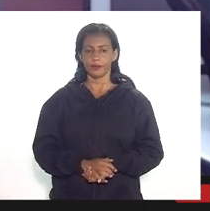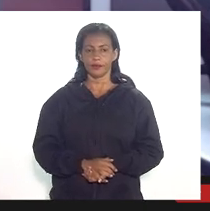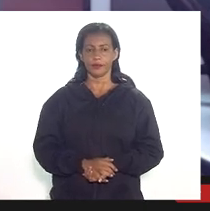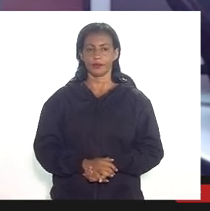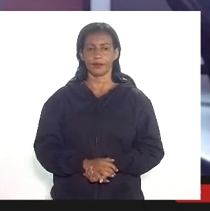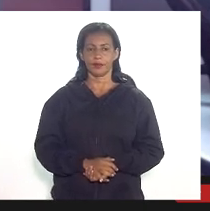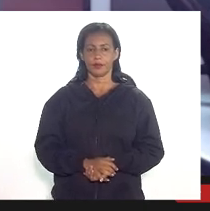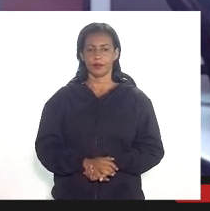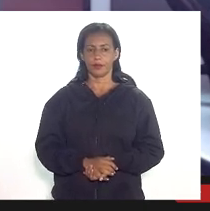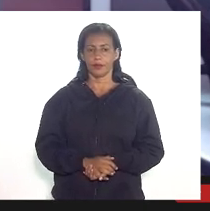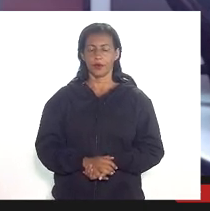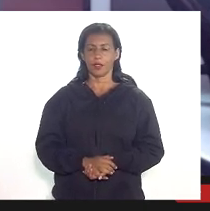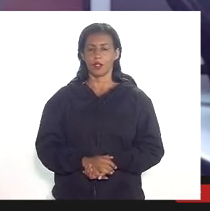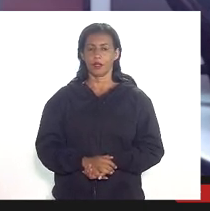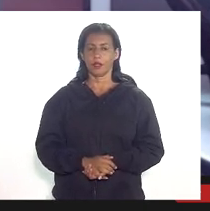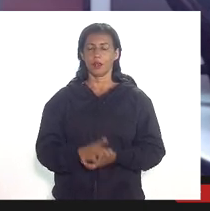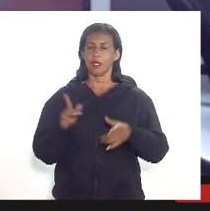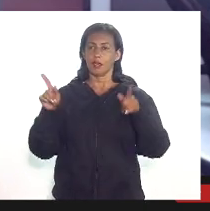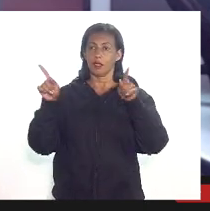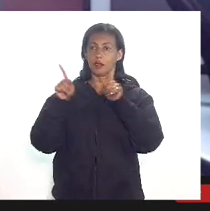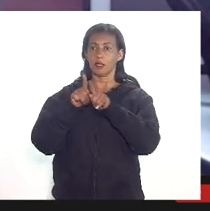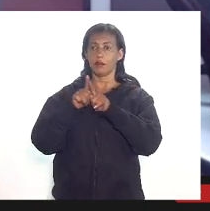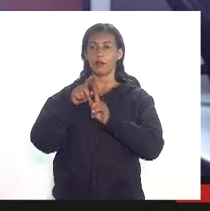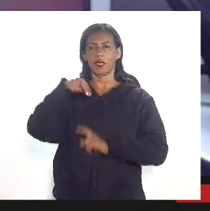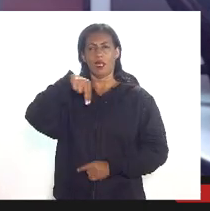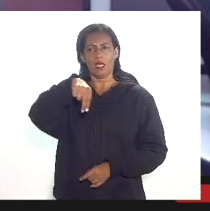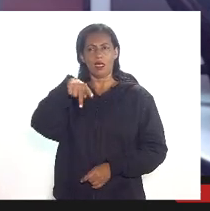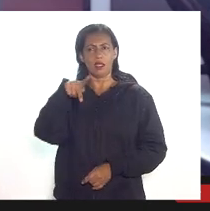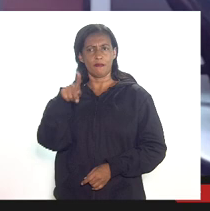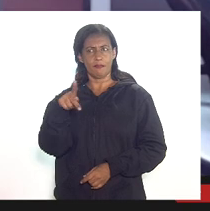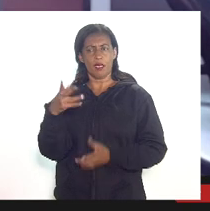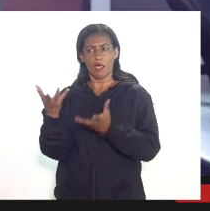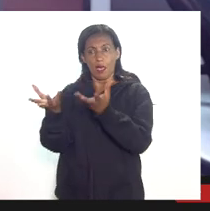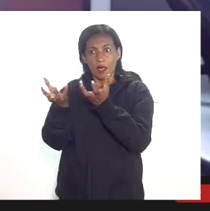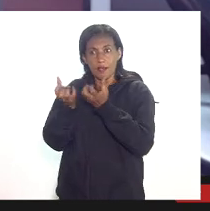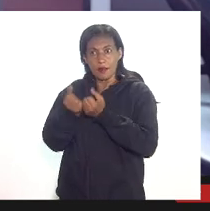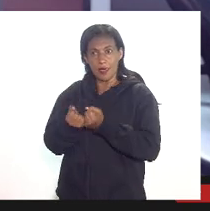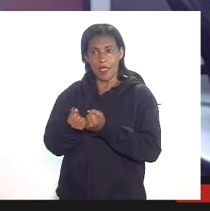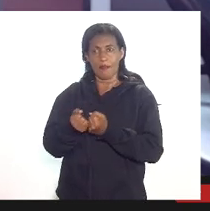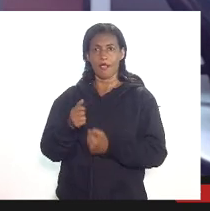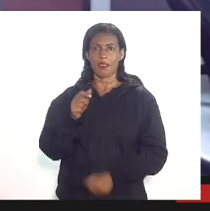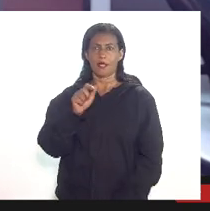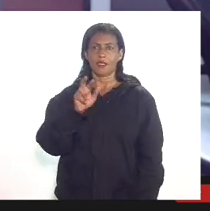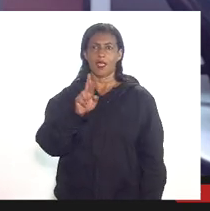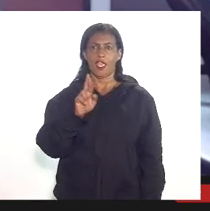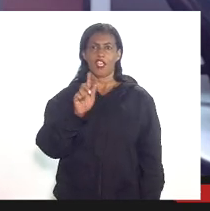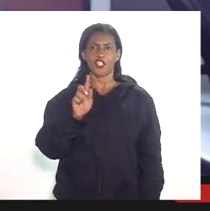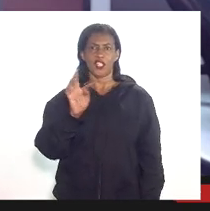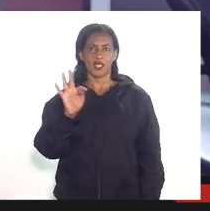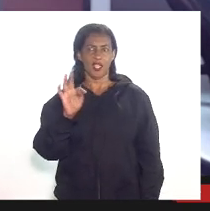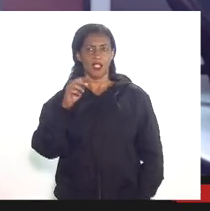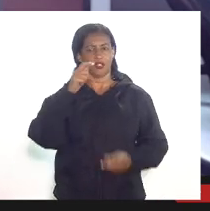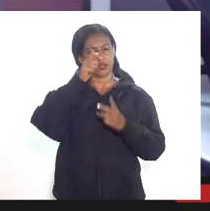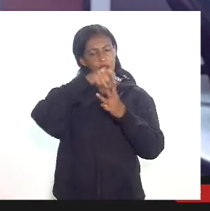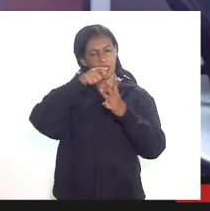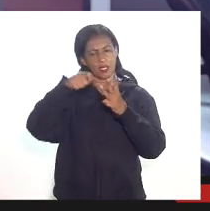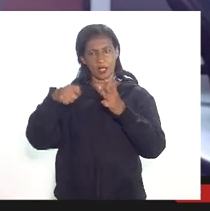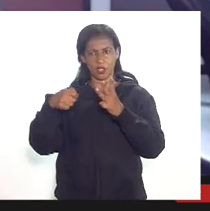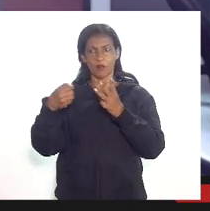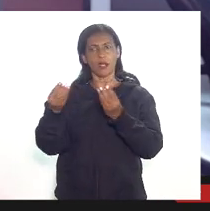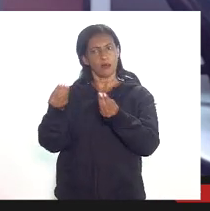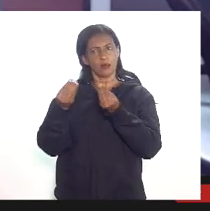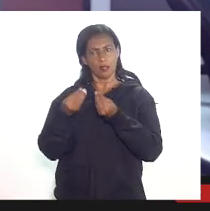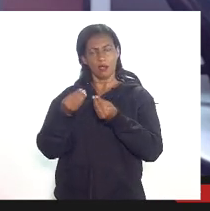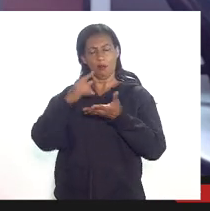salvo o melhor juízo o que a ANP recebe senhores são esse RGT trimestralmente e esse DAP